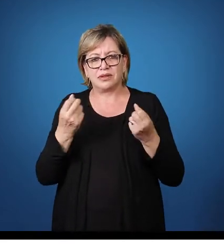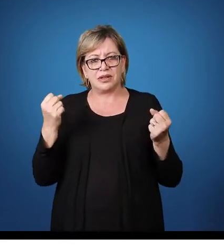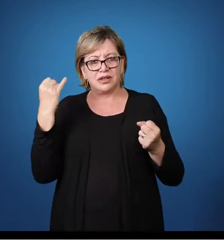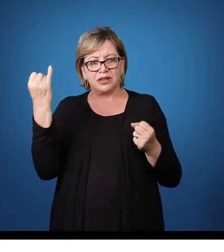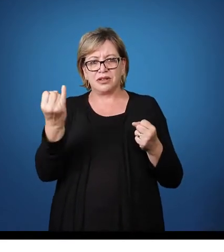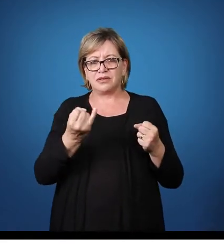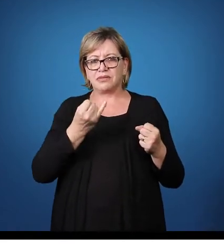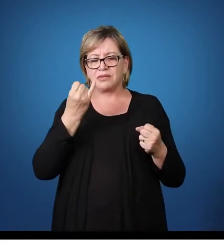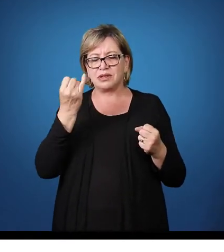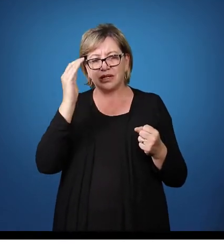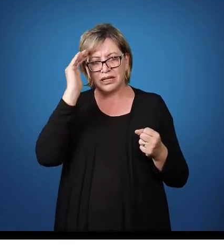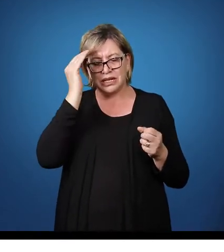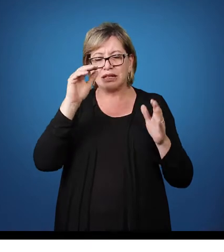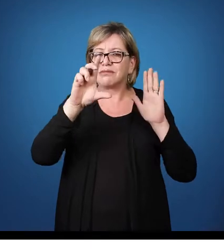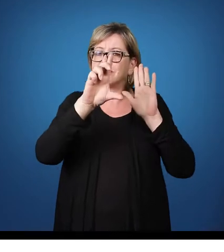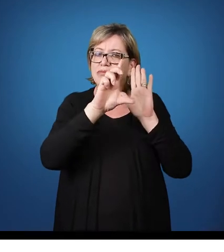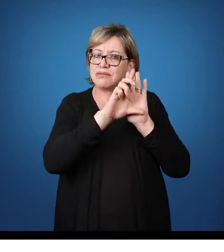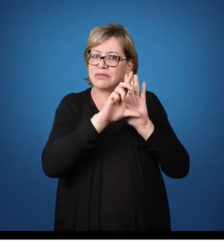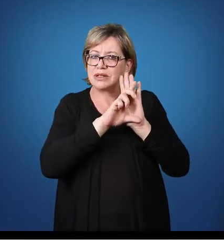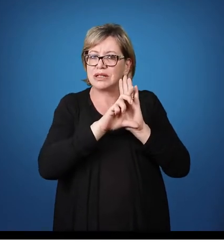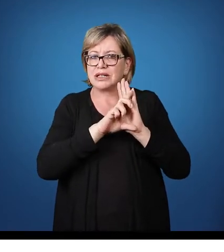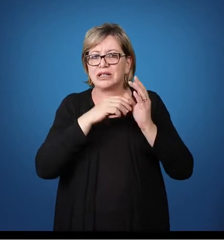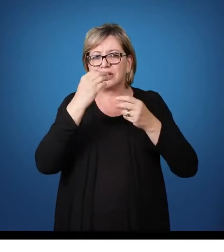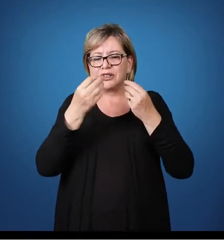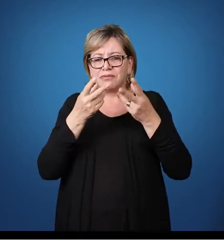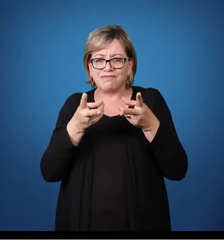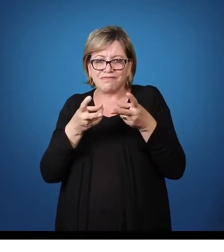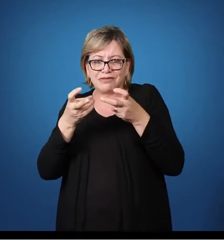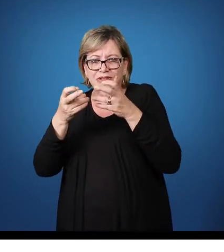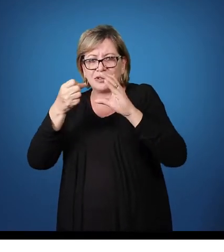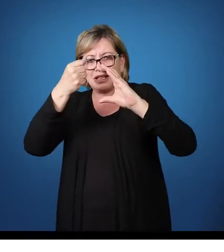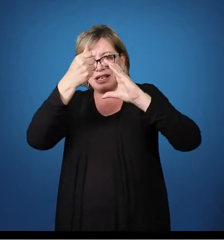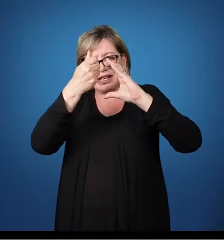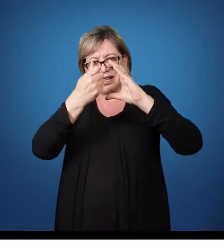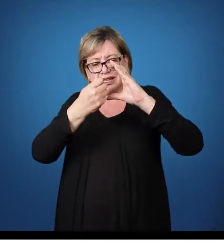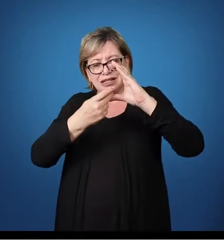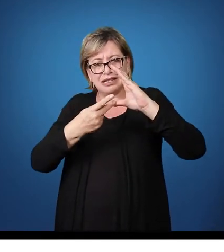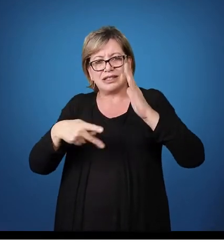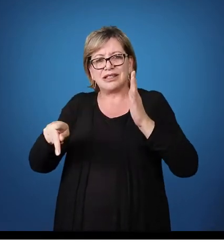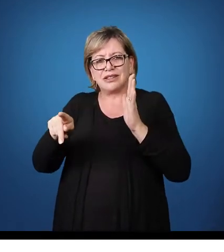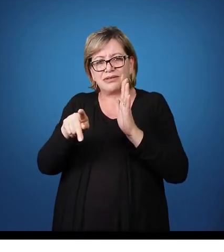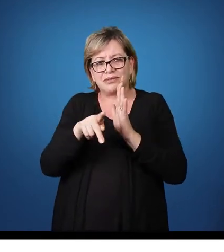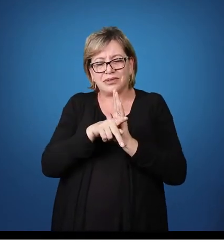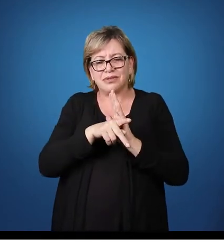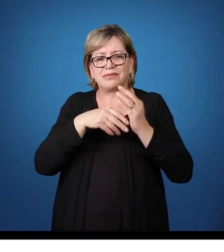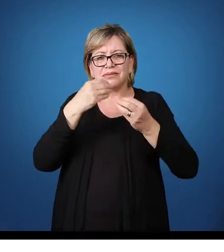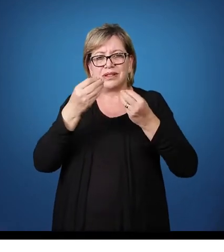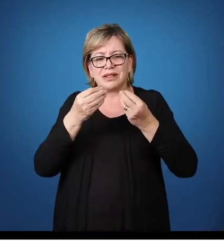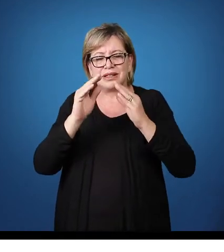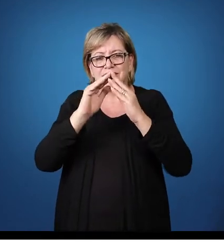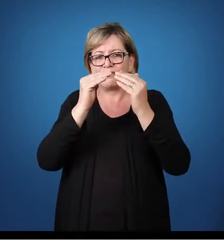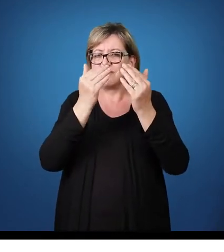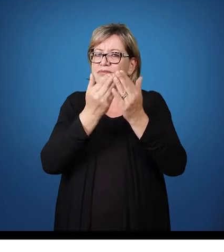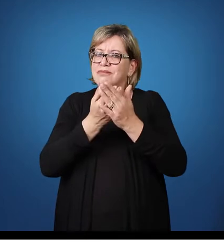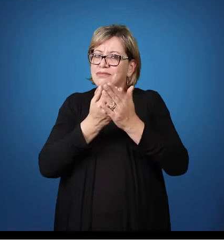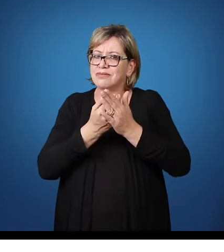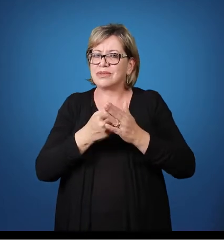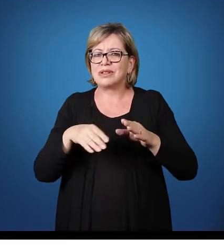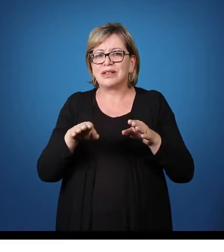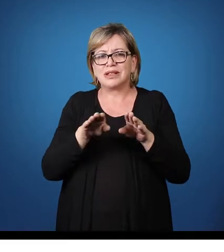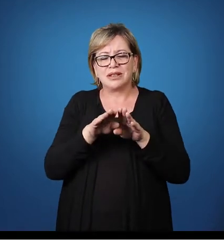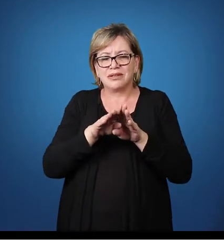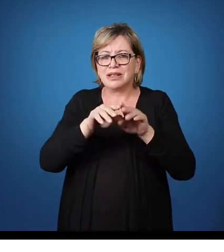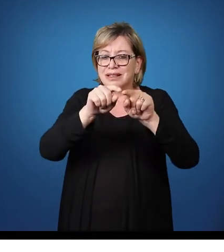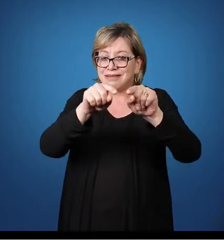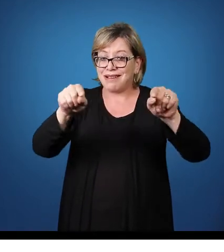considerar essa legislação e também as características e especificidades De cada instituição e de cada